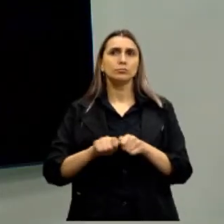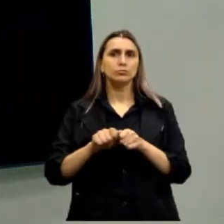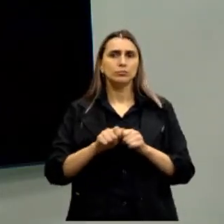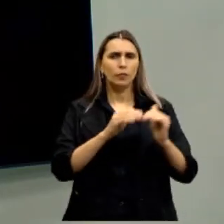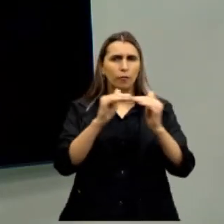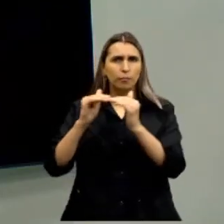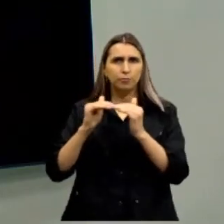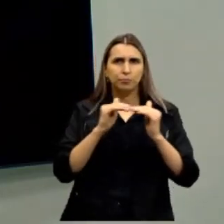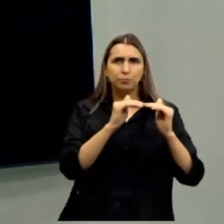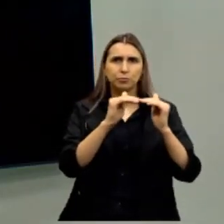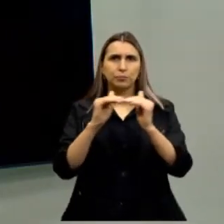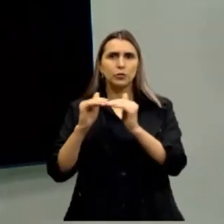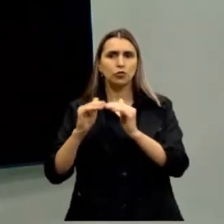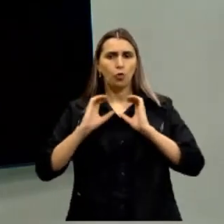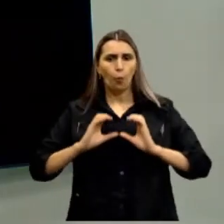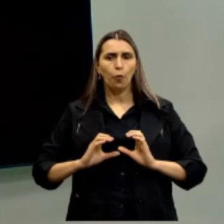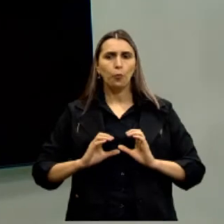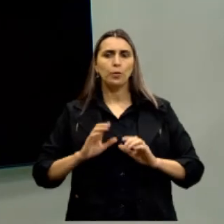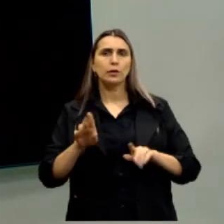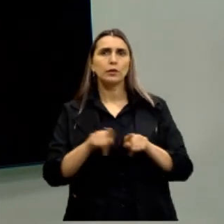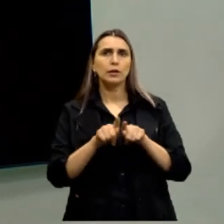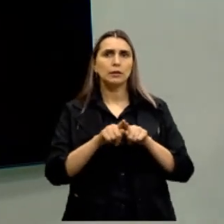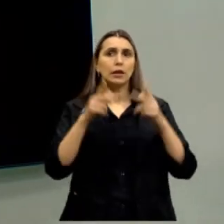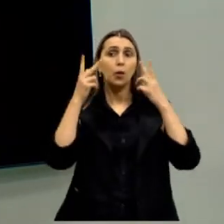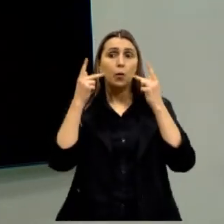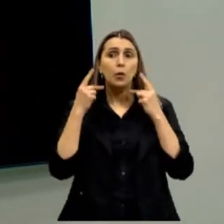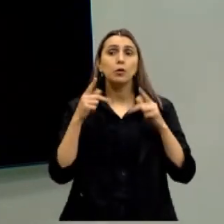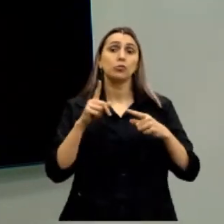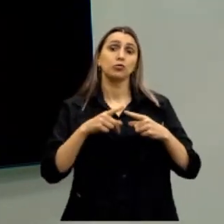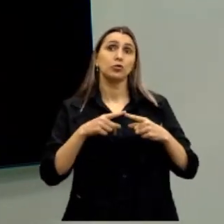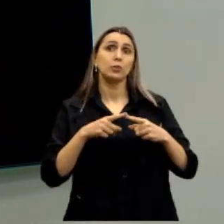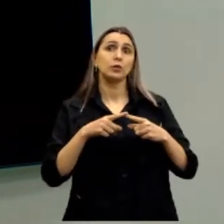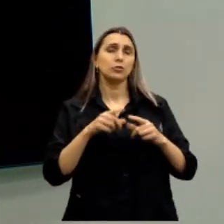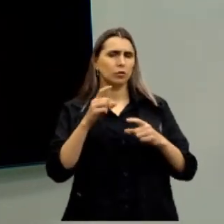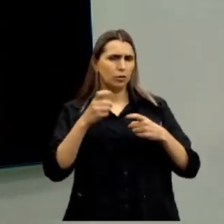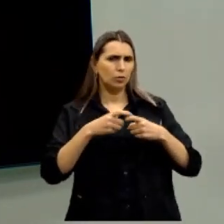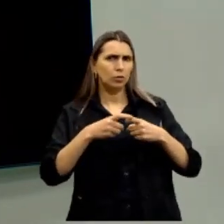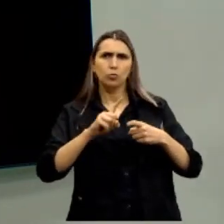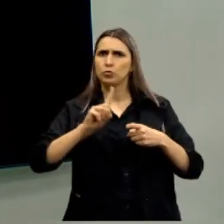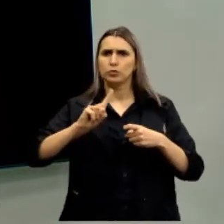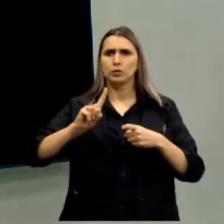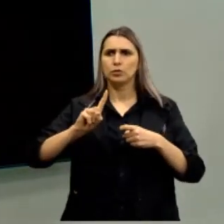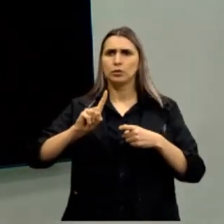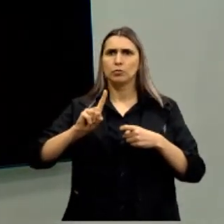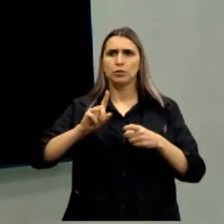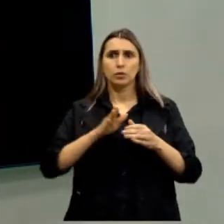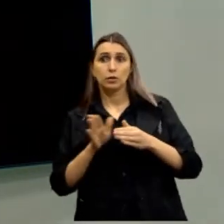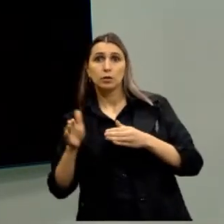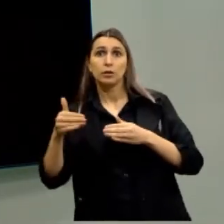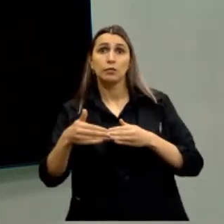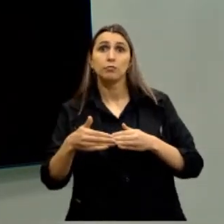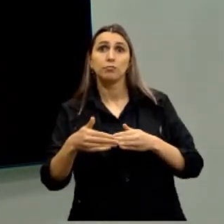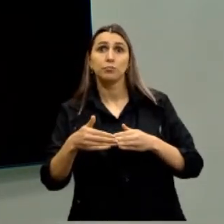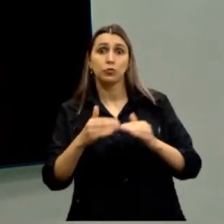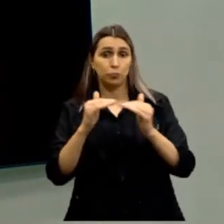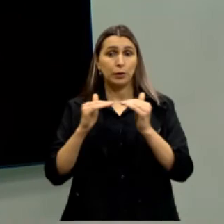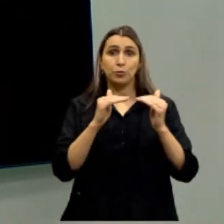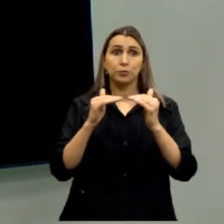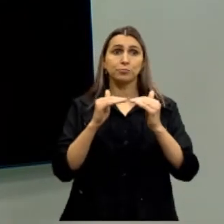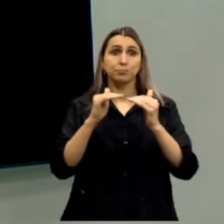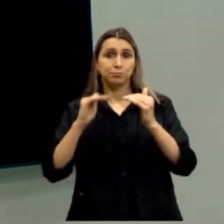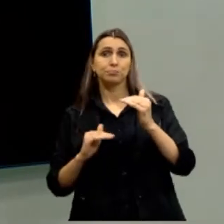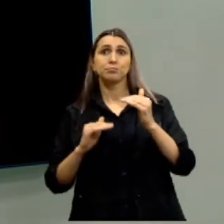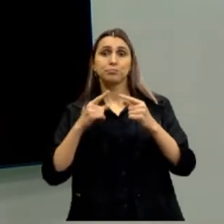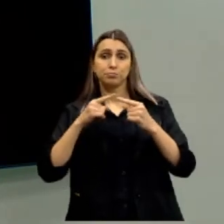padrões e normalidade, tratando clinicamente os que não desviam, os que desviam dos padrões. Então, ou